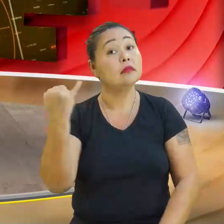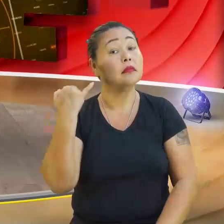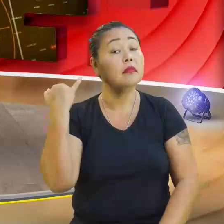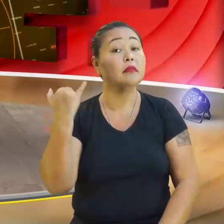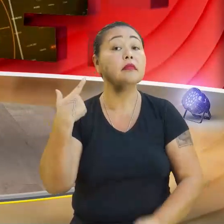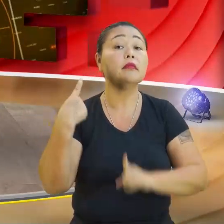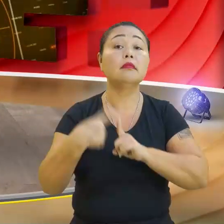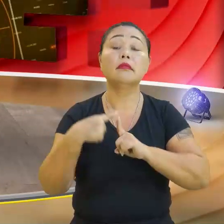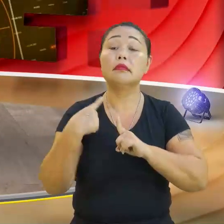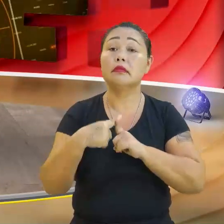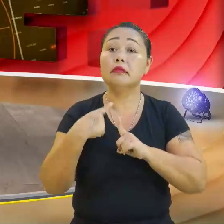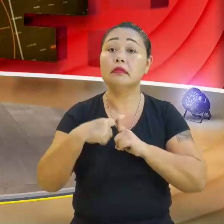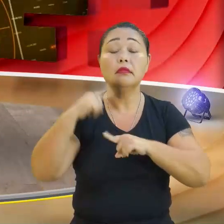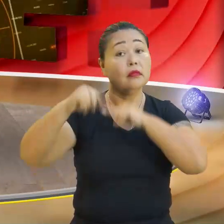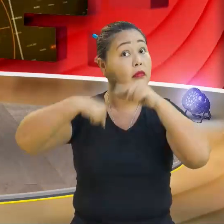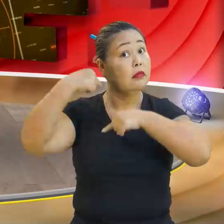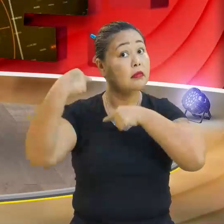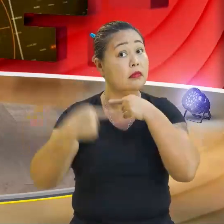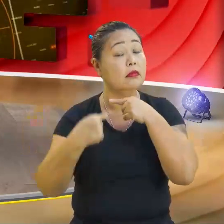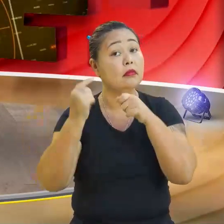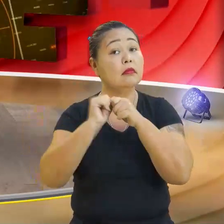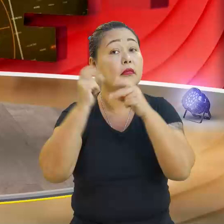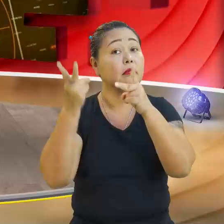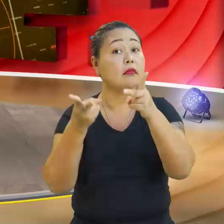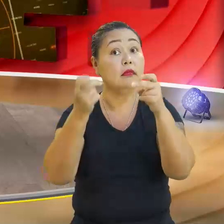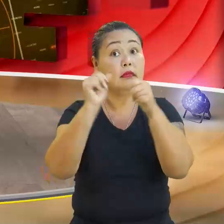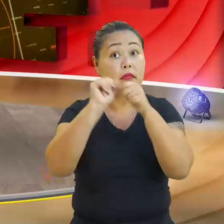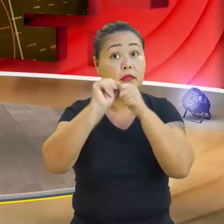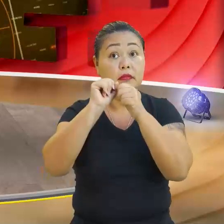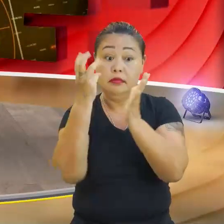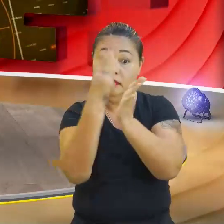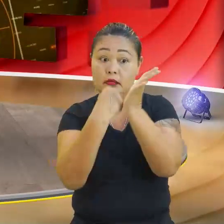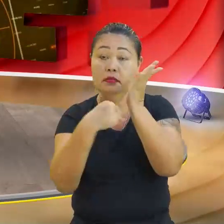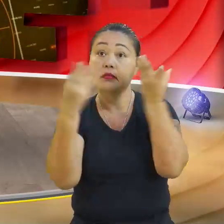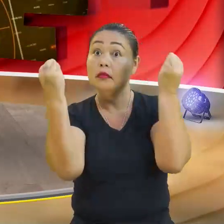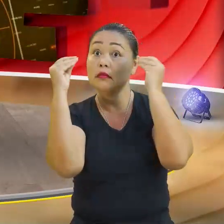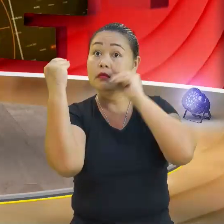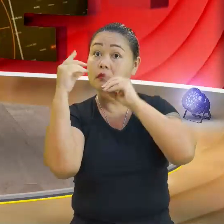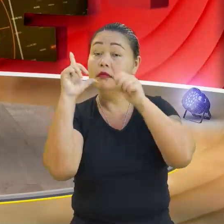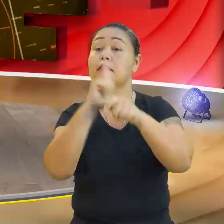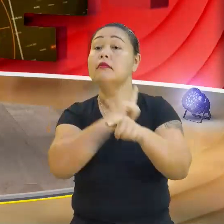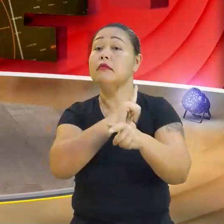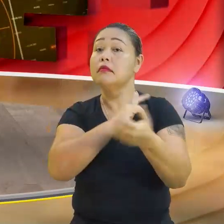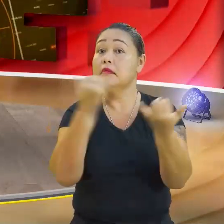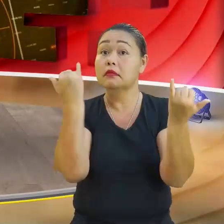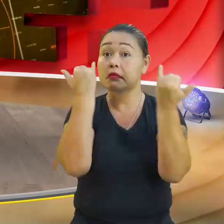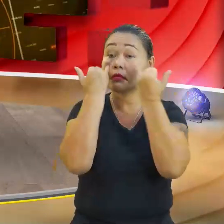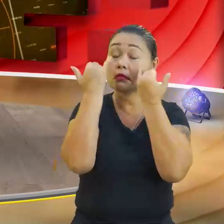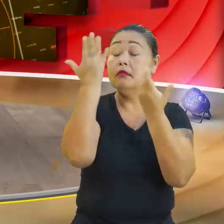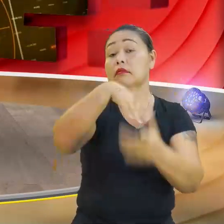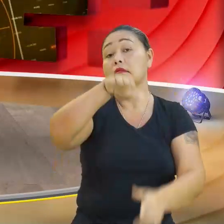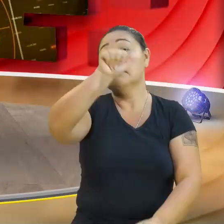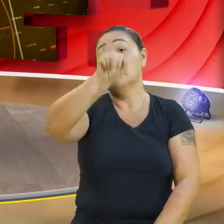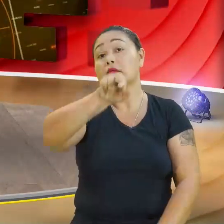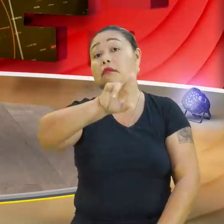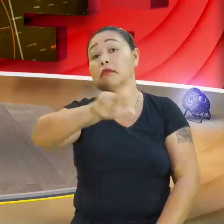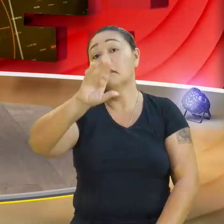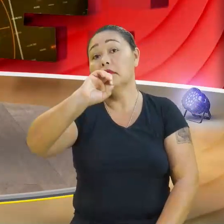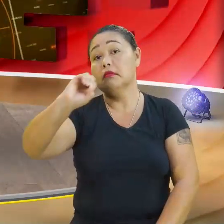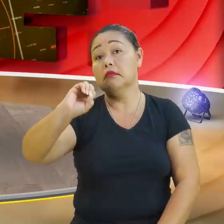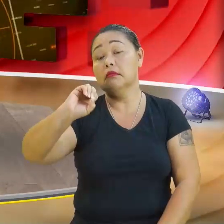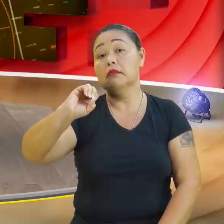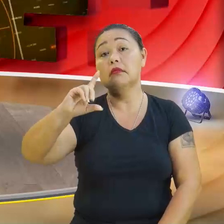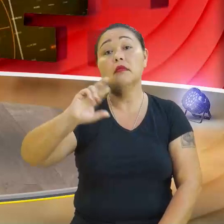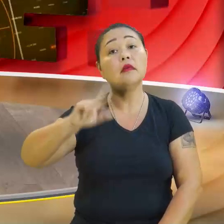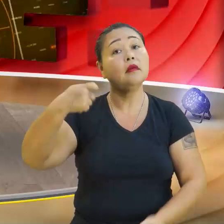porque depois dessa aula vocês vão perceber que aquele mapa mental realmente trouxe aquela informaçãozinha do A diferente de zero, que